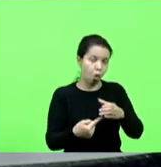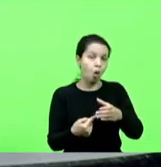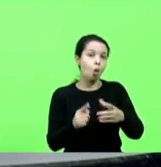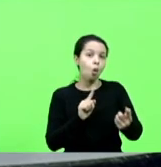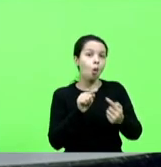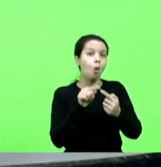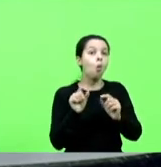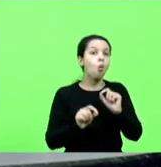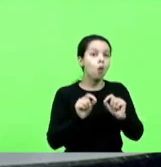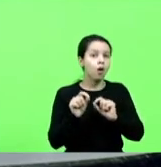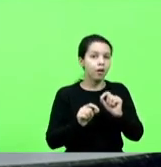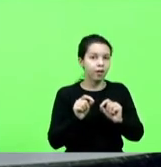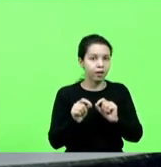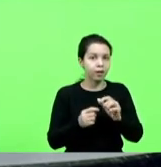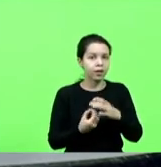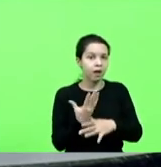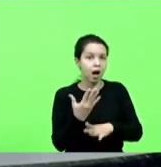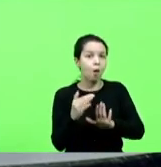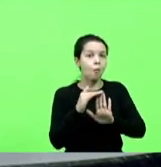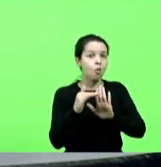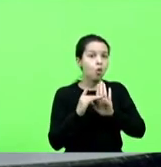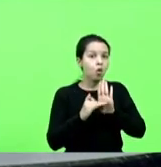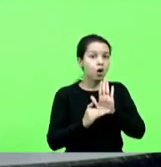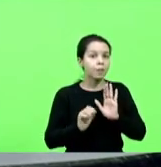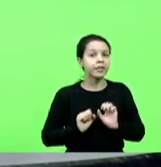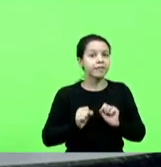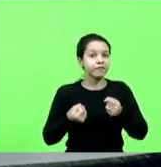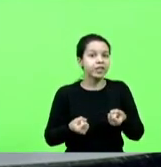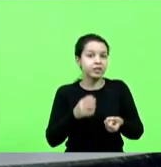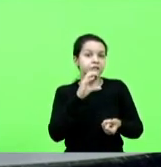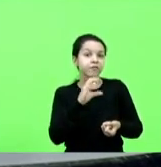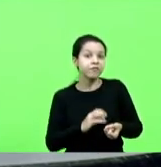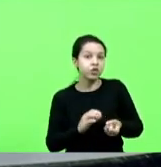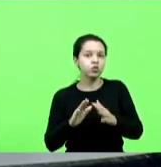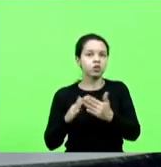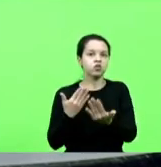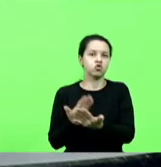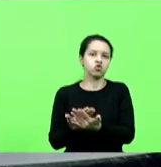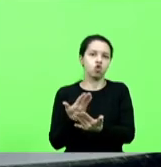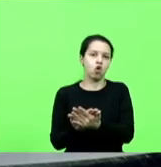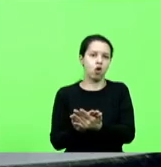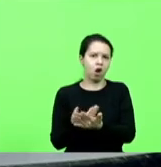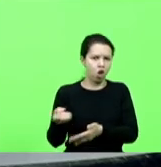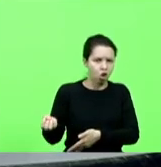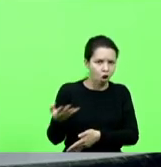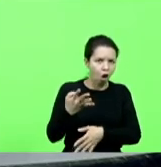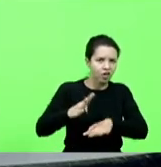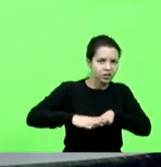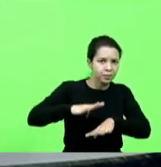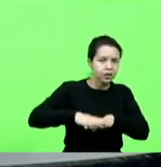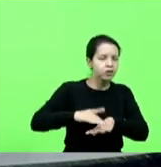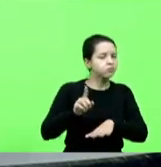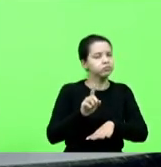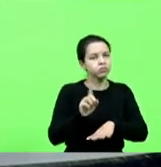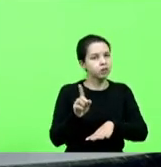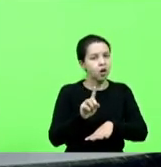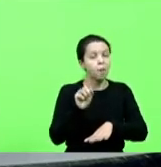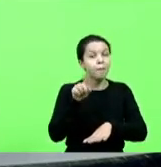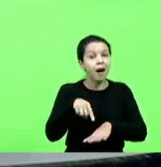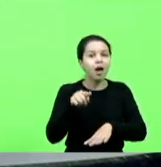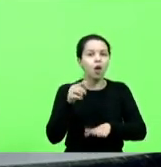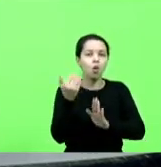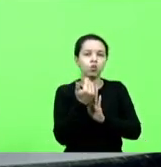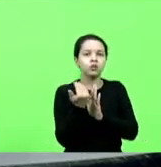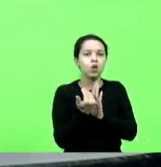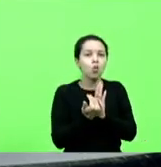criar o programa Defesa Civil nas escolas. Não é uma nova disciplina, senhor presidente, mas é um conteúdo programático